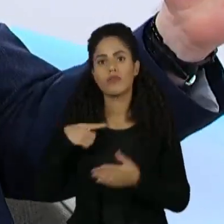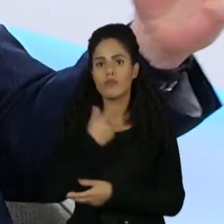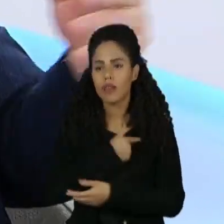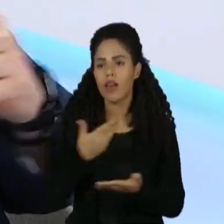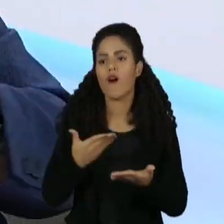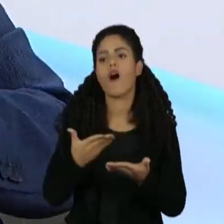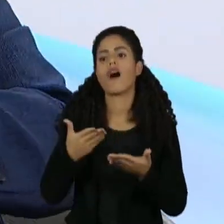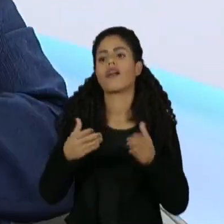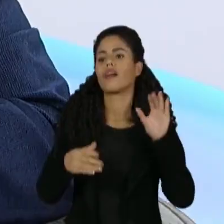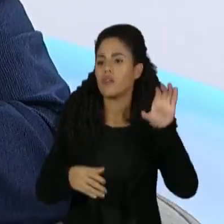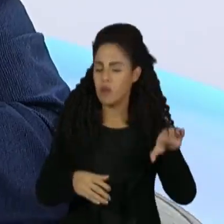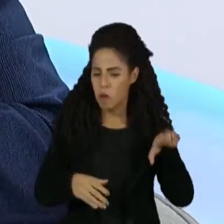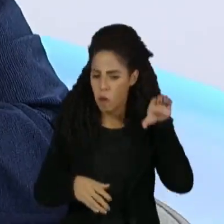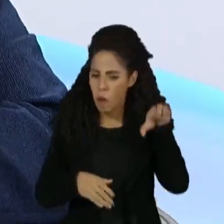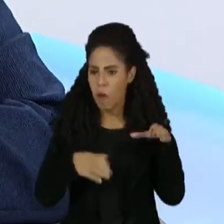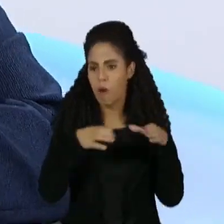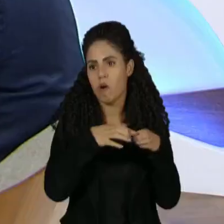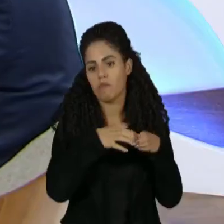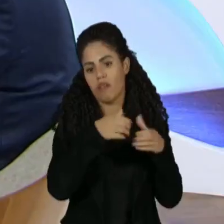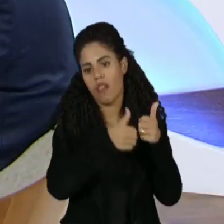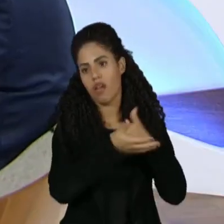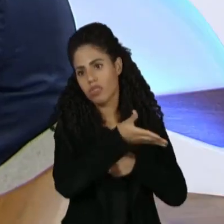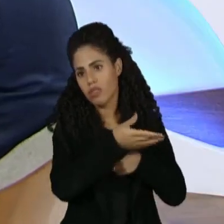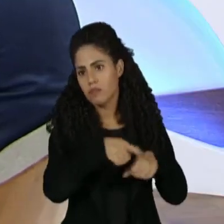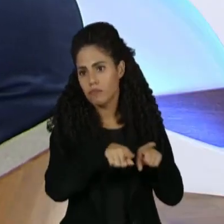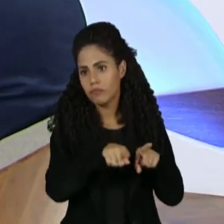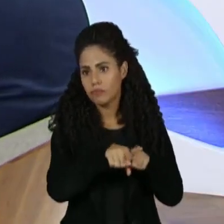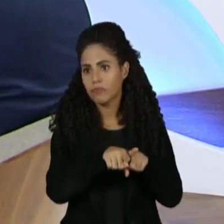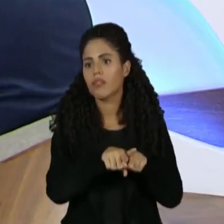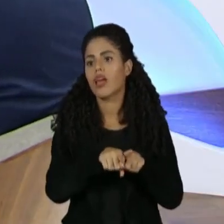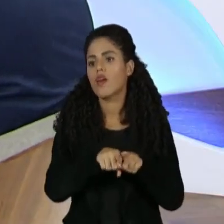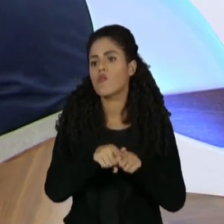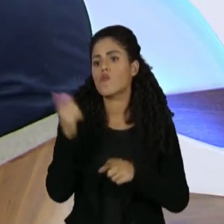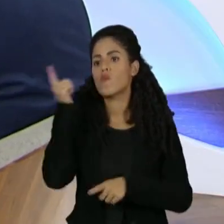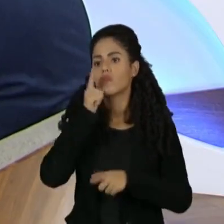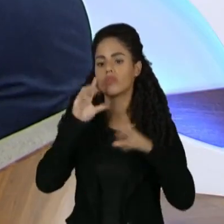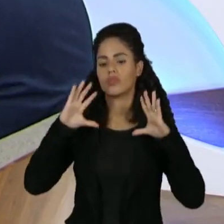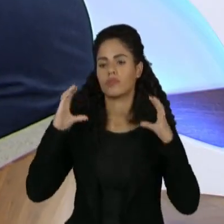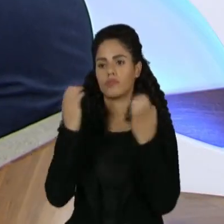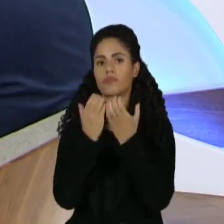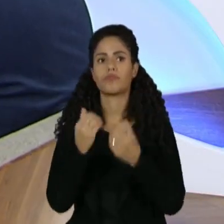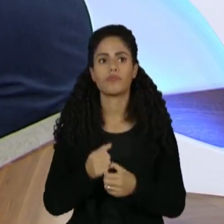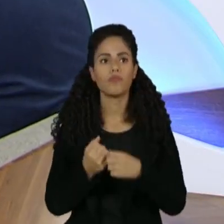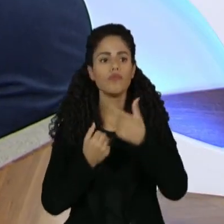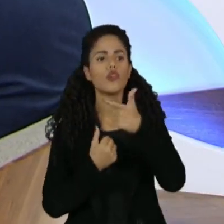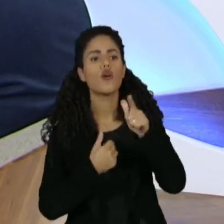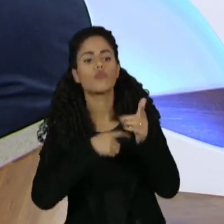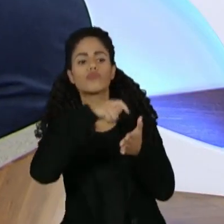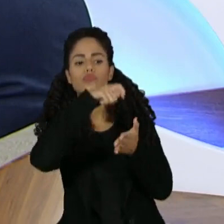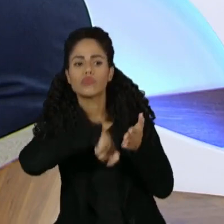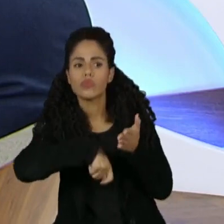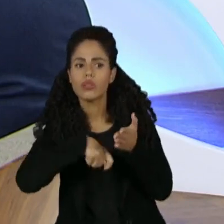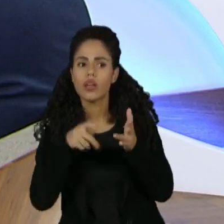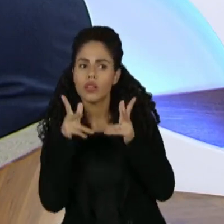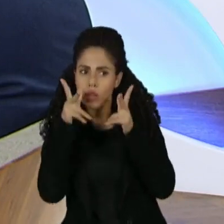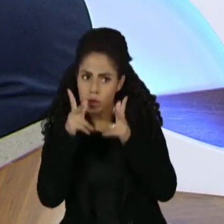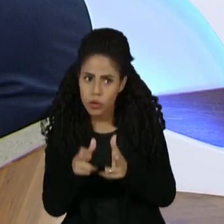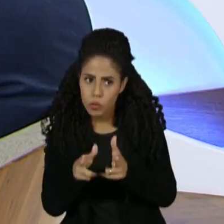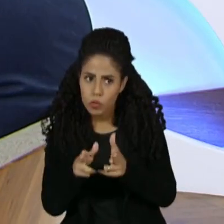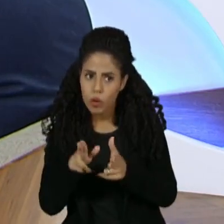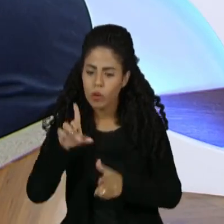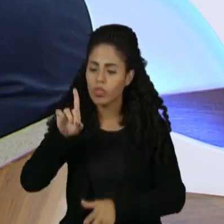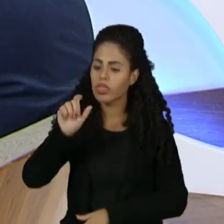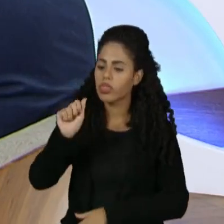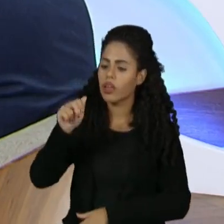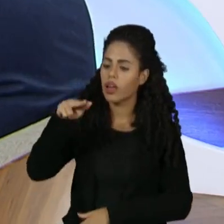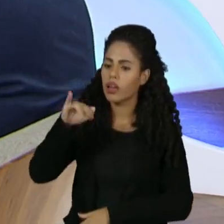está jogando na Colômbia, entrou contra o Flamengo no jogo no Maracanã, foi a 1, jogou muito bem. Mas outros contratos como o Daniel